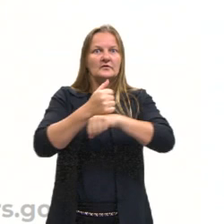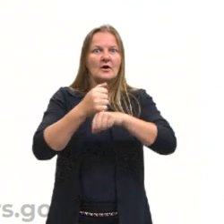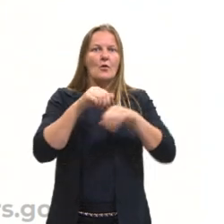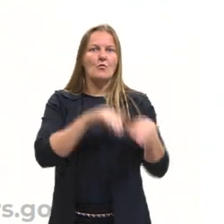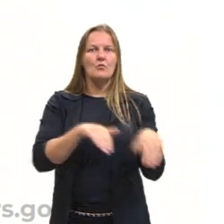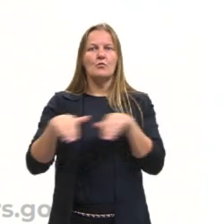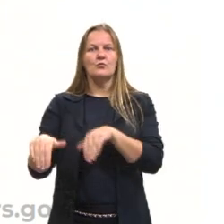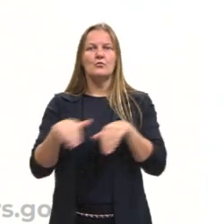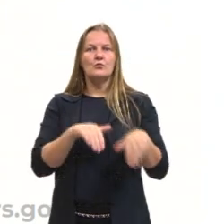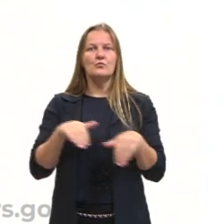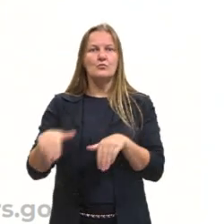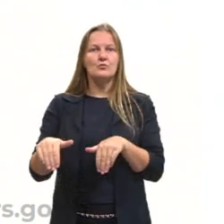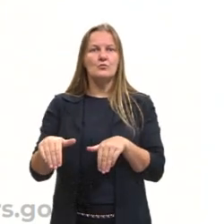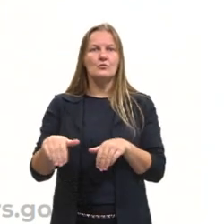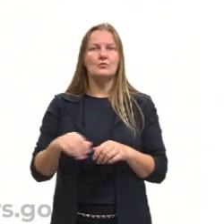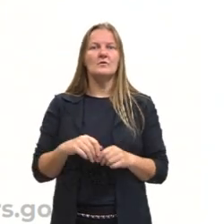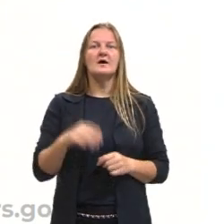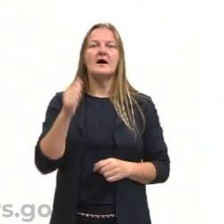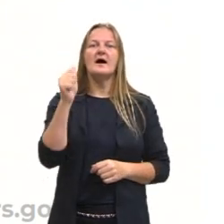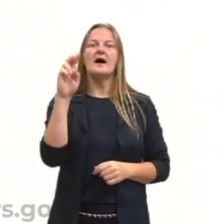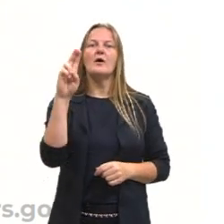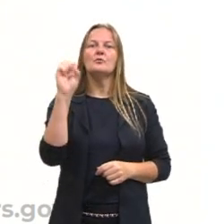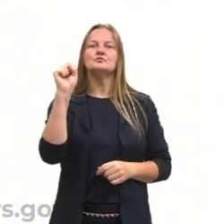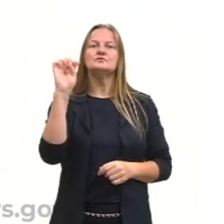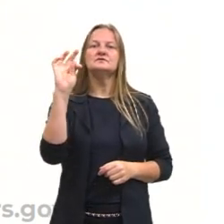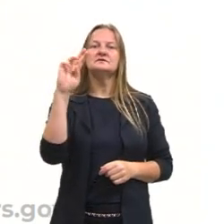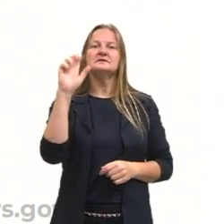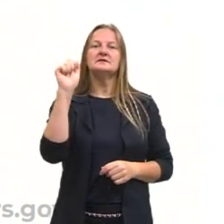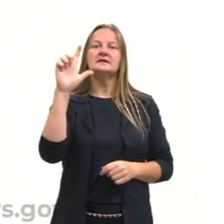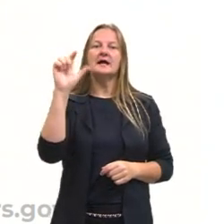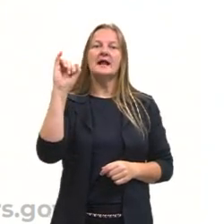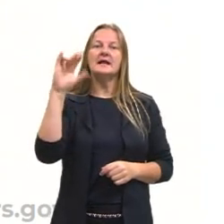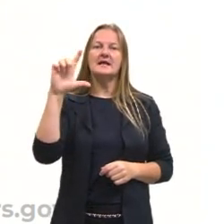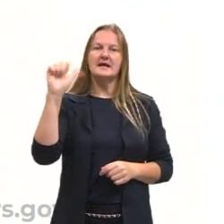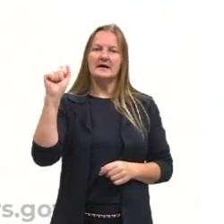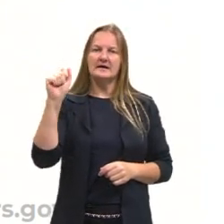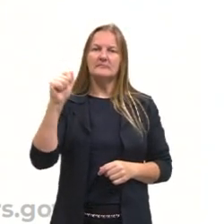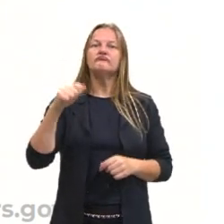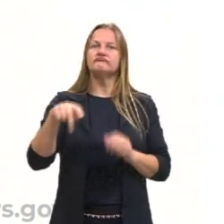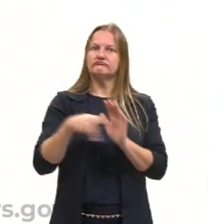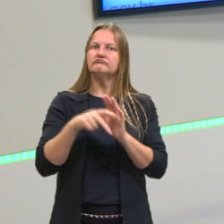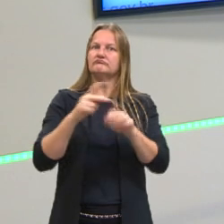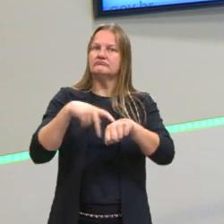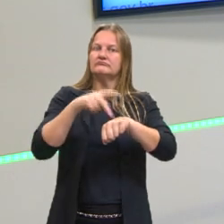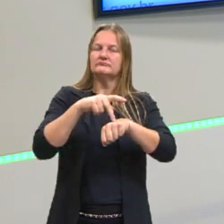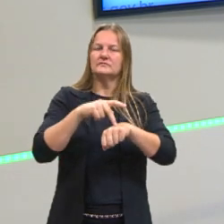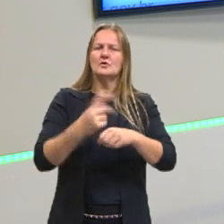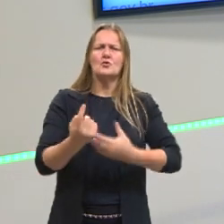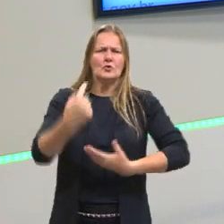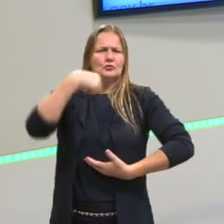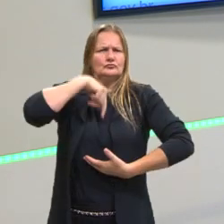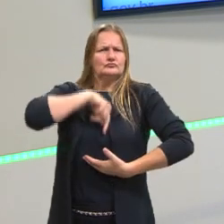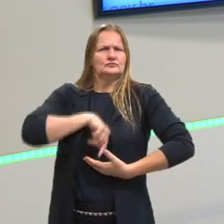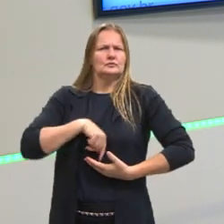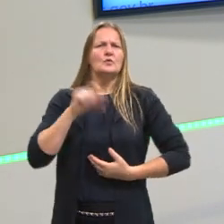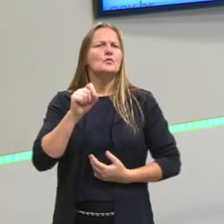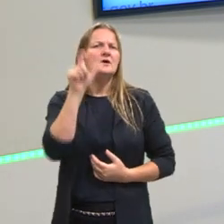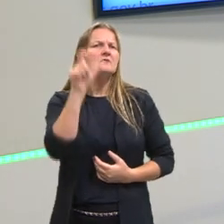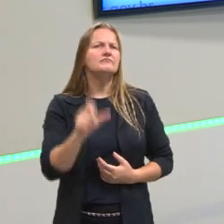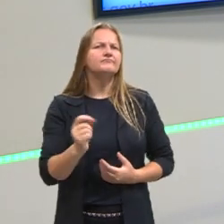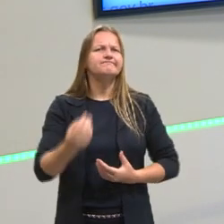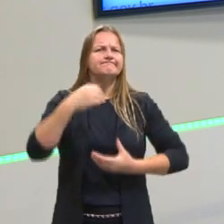ele comenta da interiorização e da socialização. A nossa subjetivação, aquilo que nos forma,